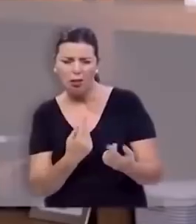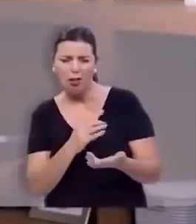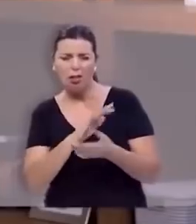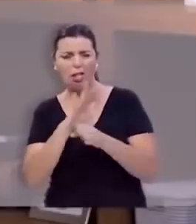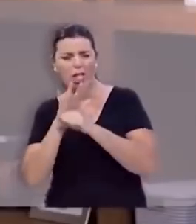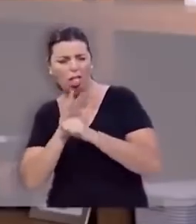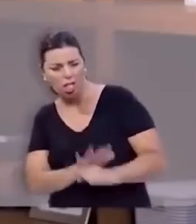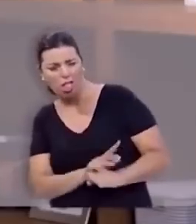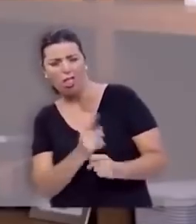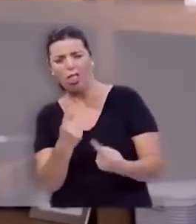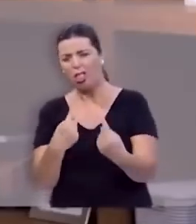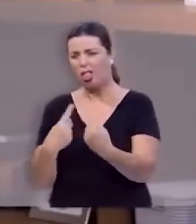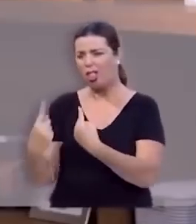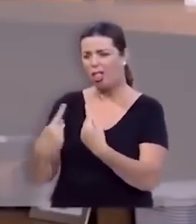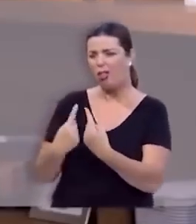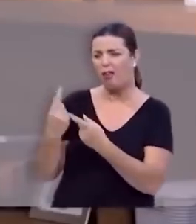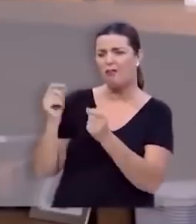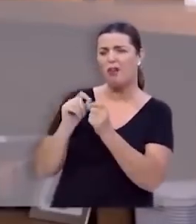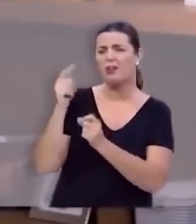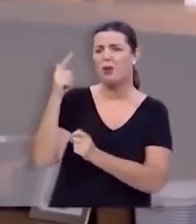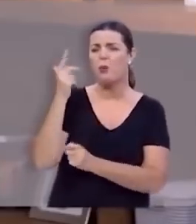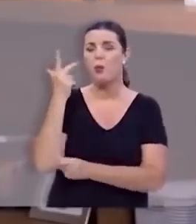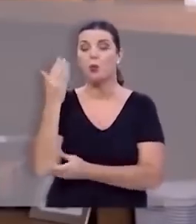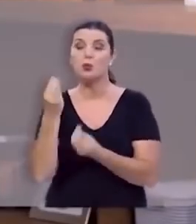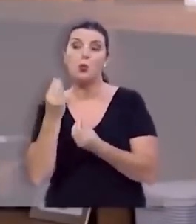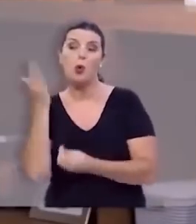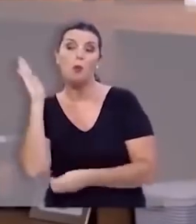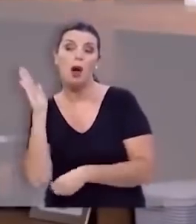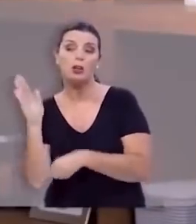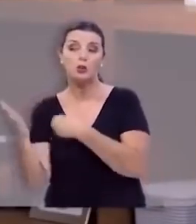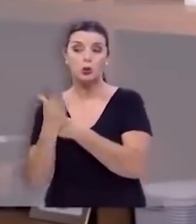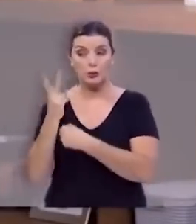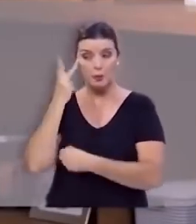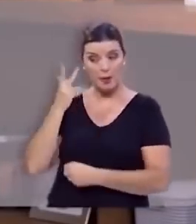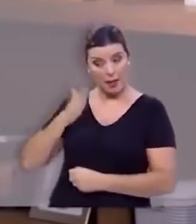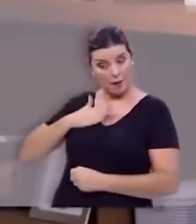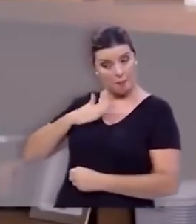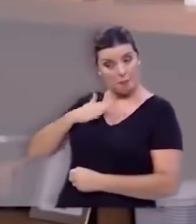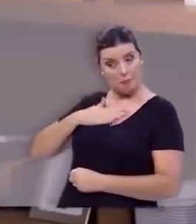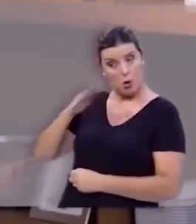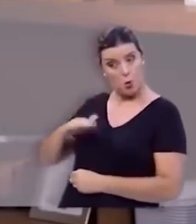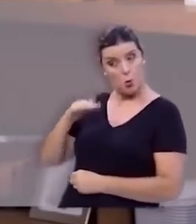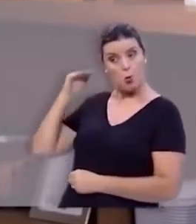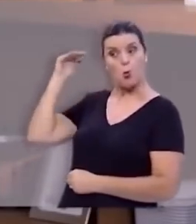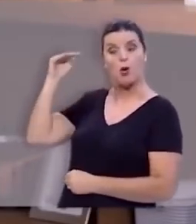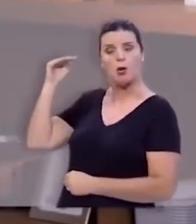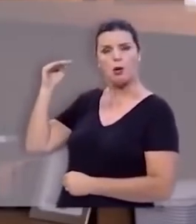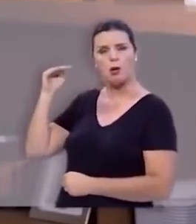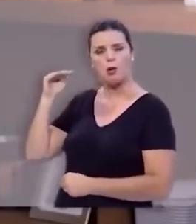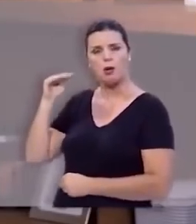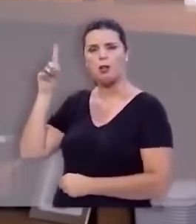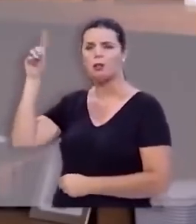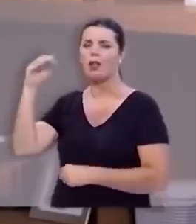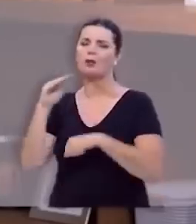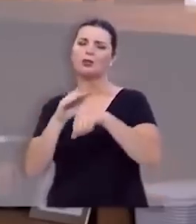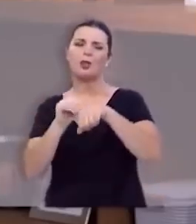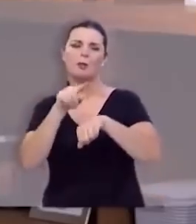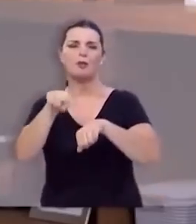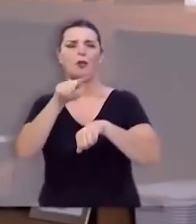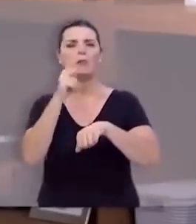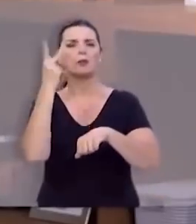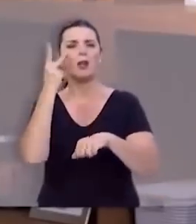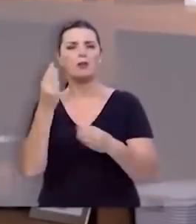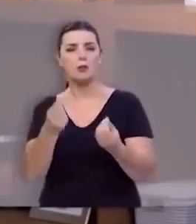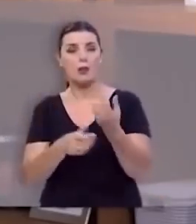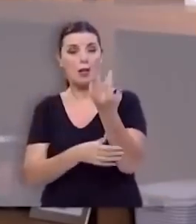para quererem fazer do outro um trampolim para crescer, Deus chama você, na contramão desse sentimento, para